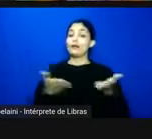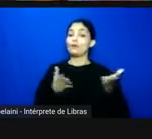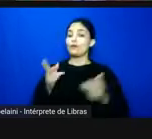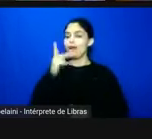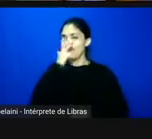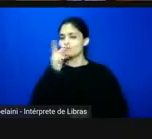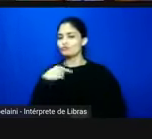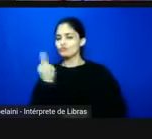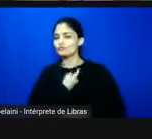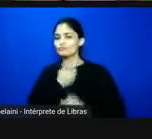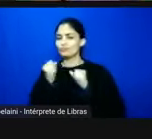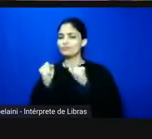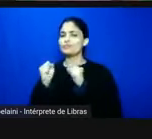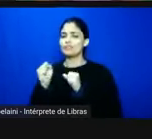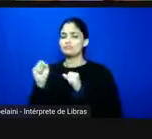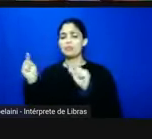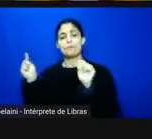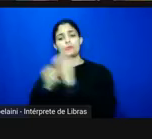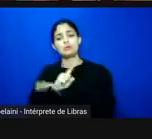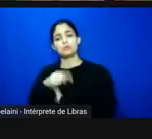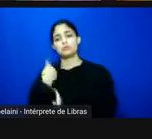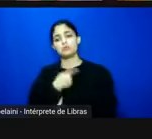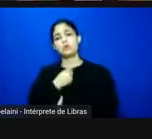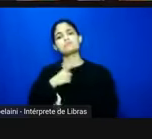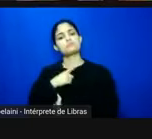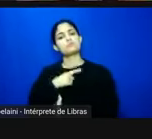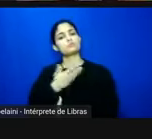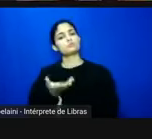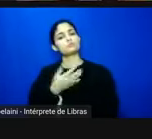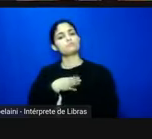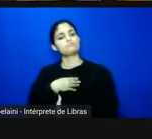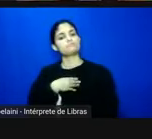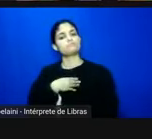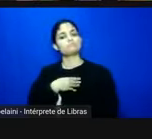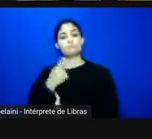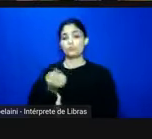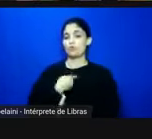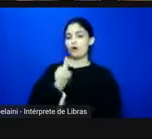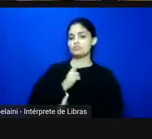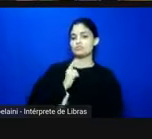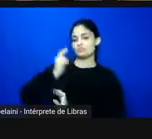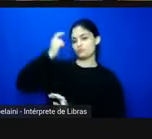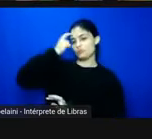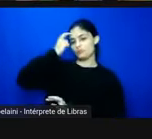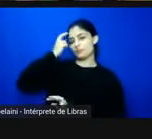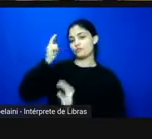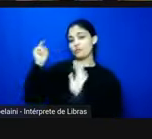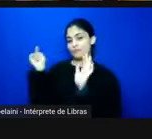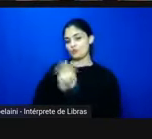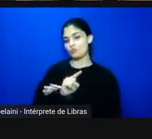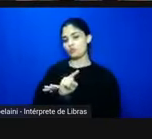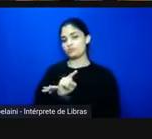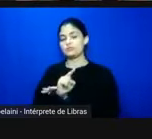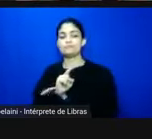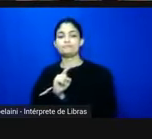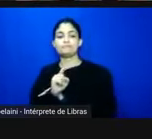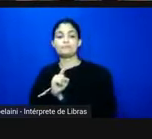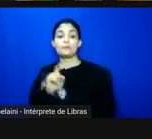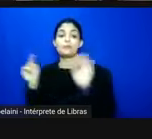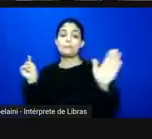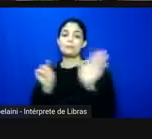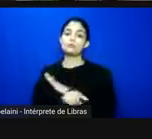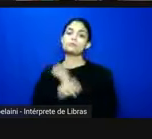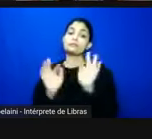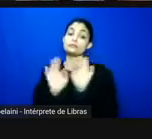para quem sabe se inspirar e falar mais alguns comentários enfim a pergunta bem simples